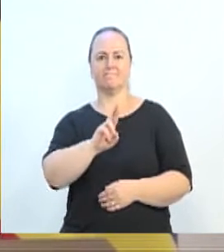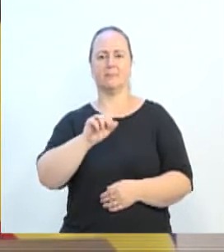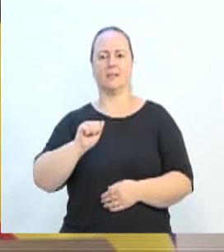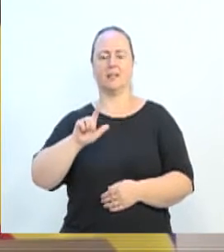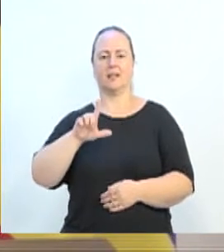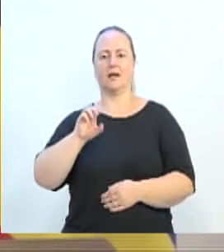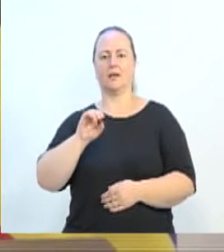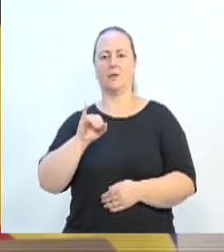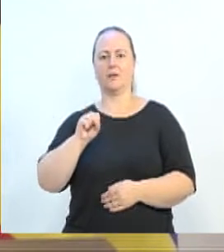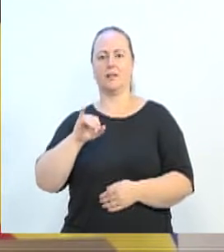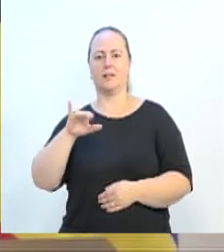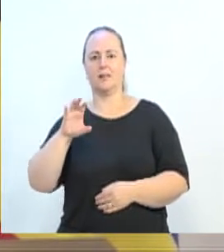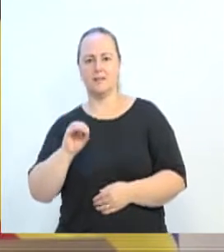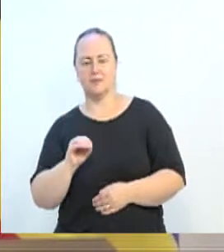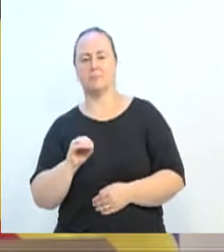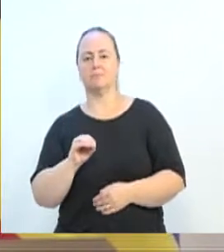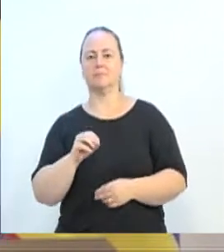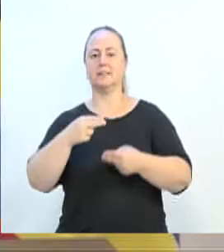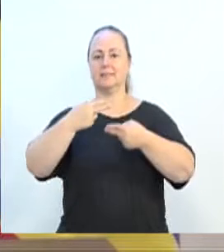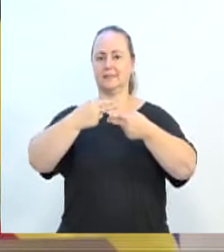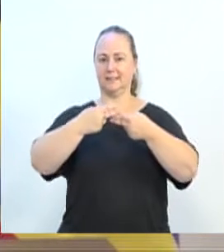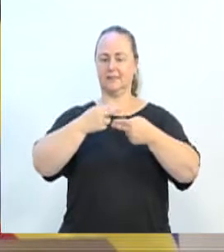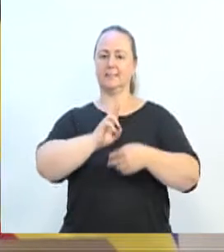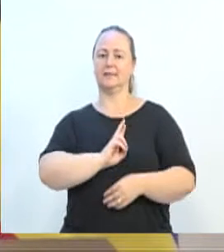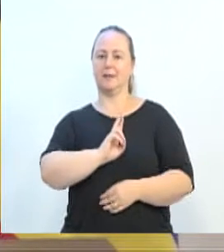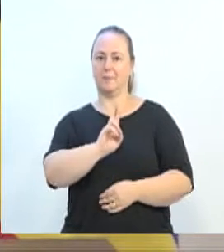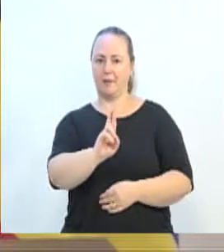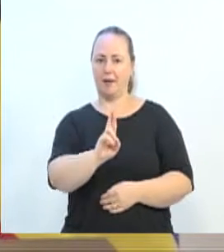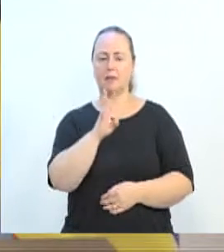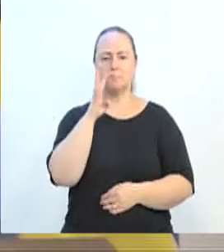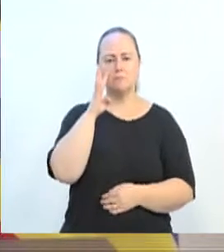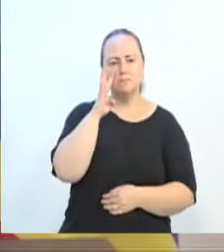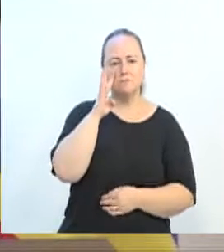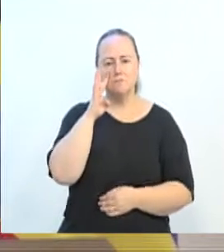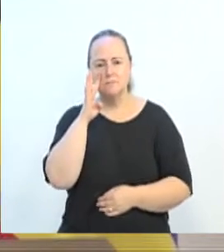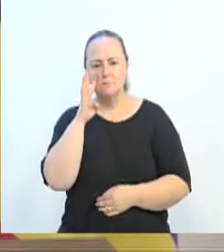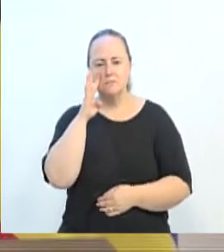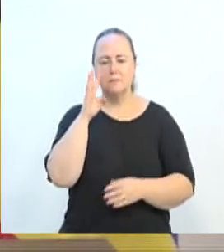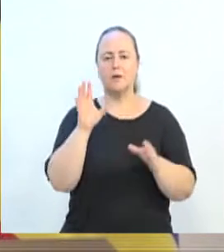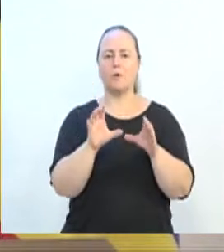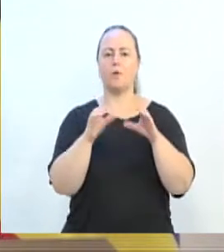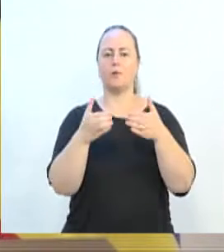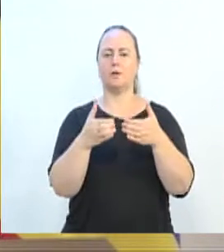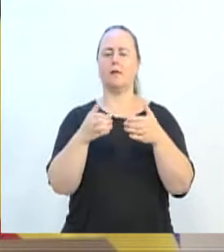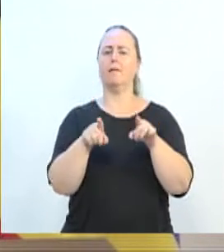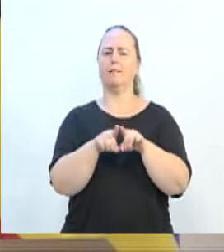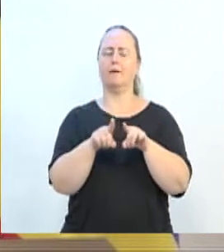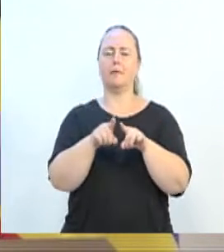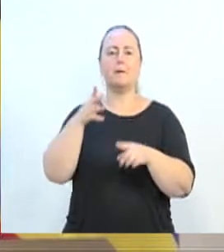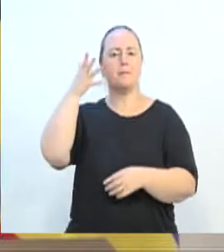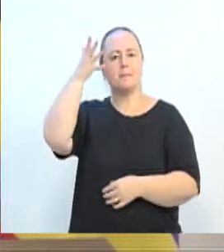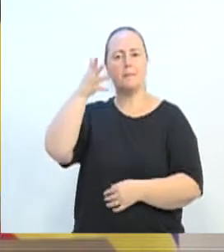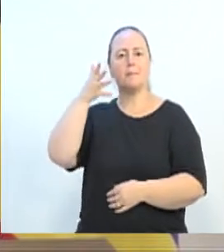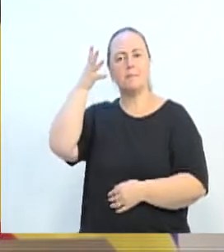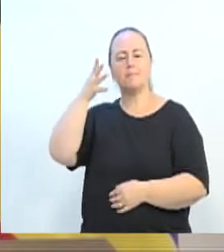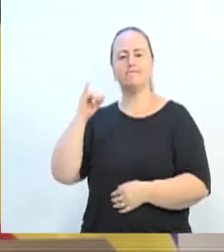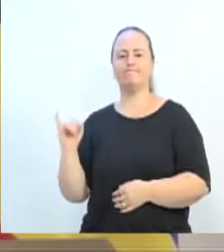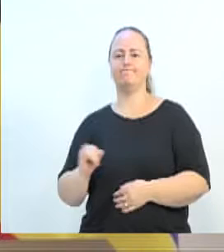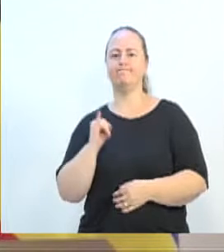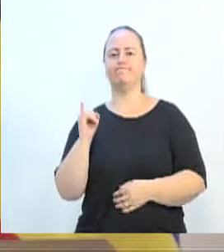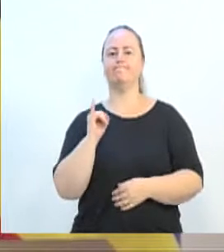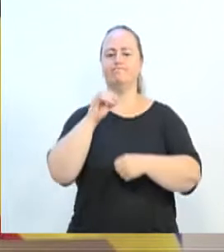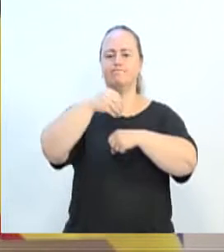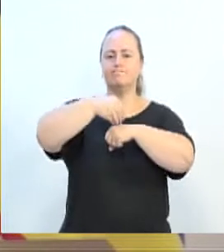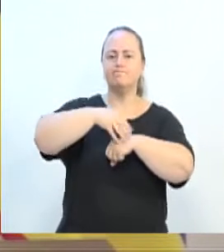representando o Sebrae, ouvindo a comunidade, inclusive trazendo palestras importantes lá para a